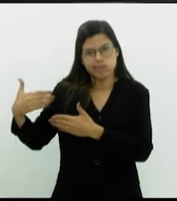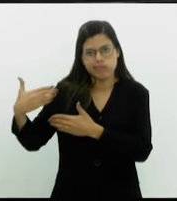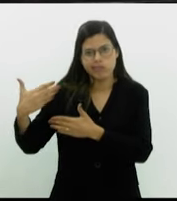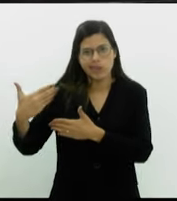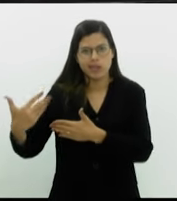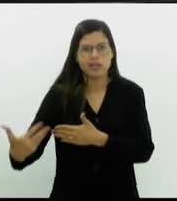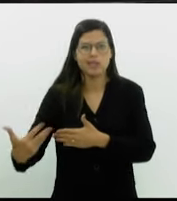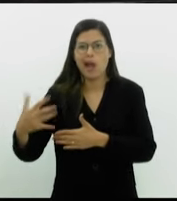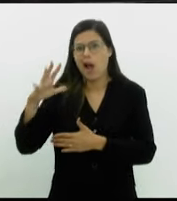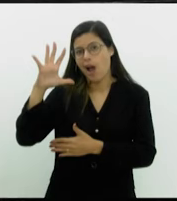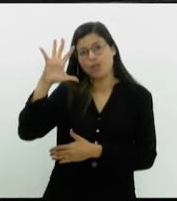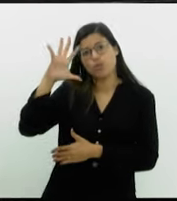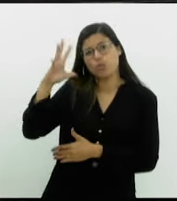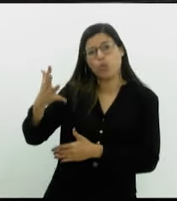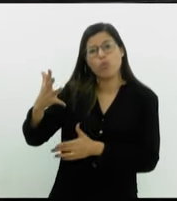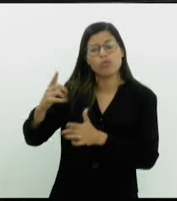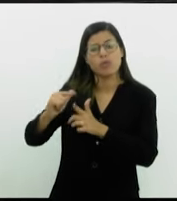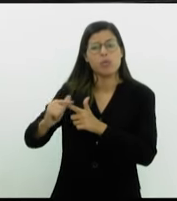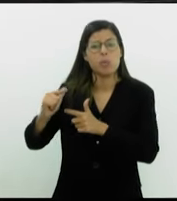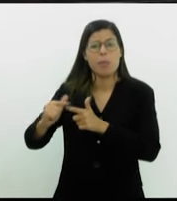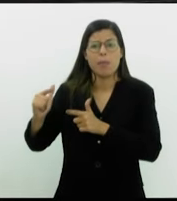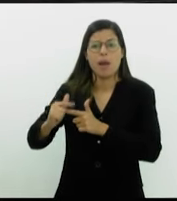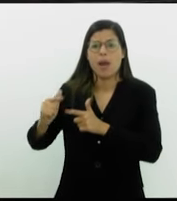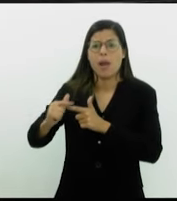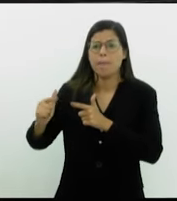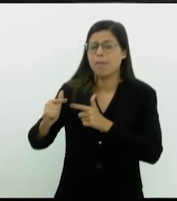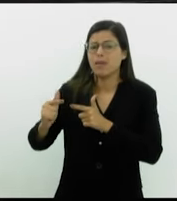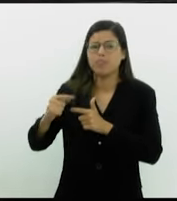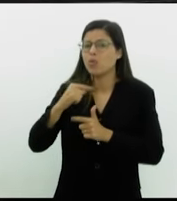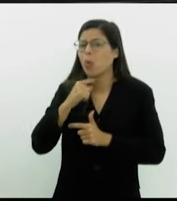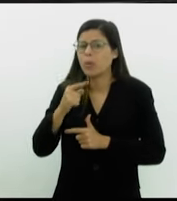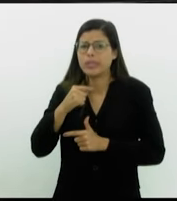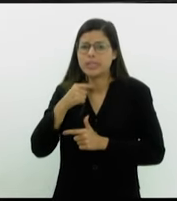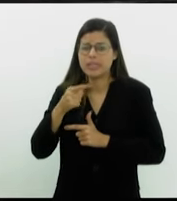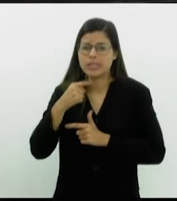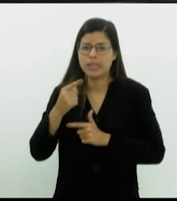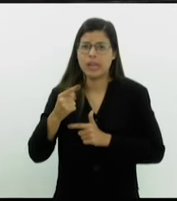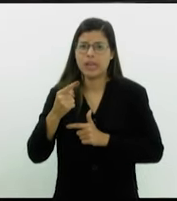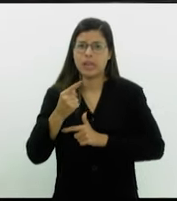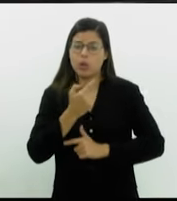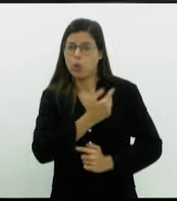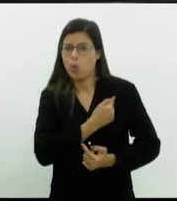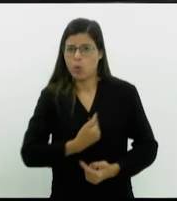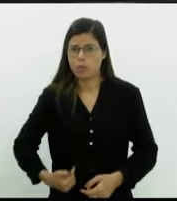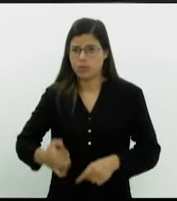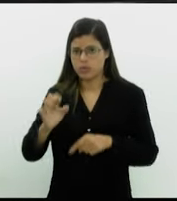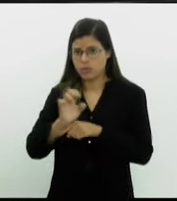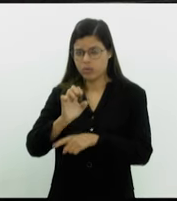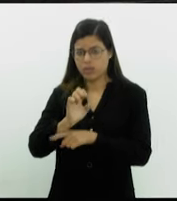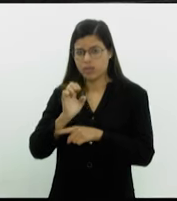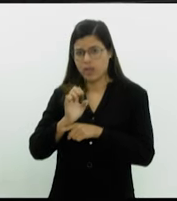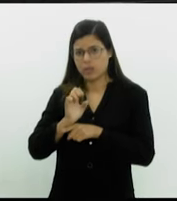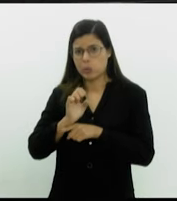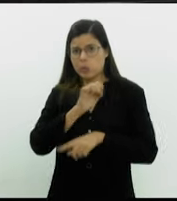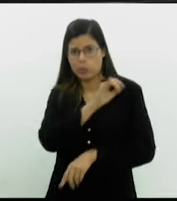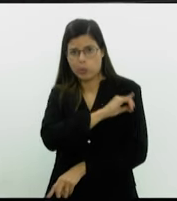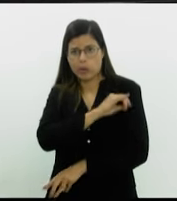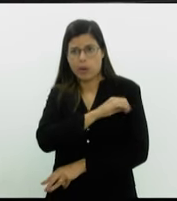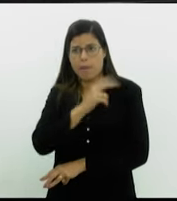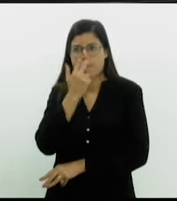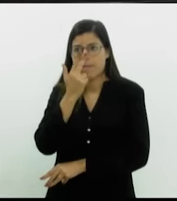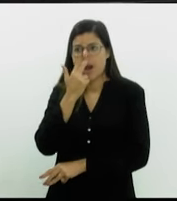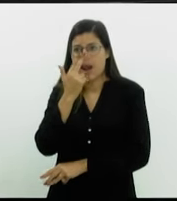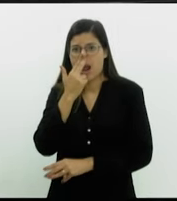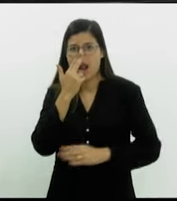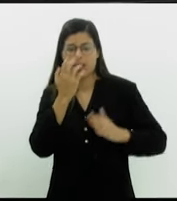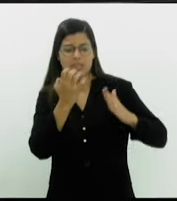está mais longe. O governo do Estado muitas vezes parece que a Supervia está em